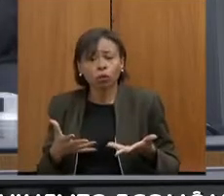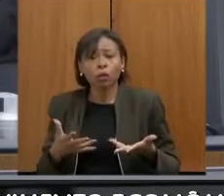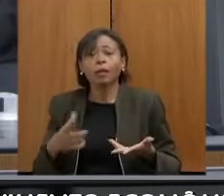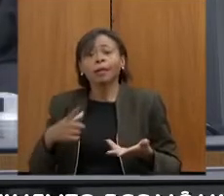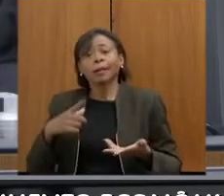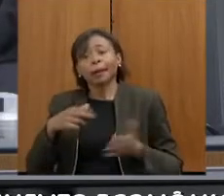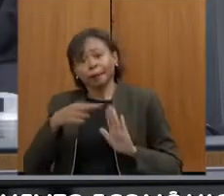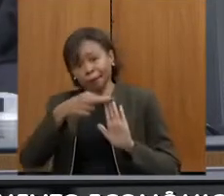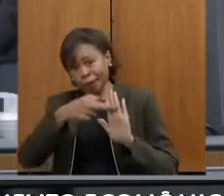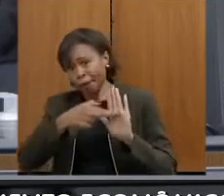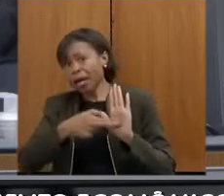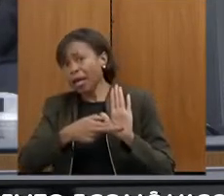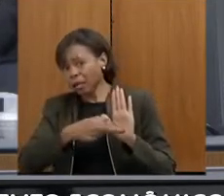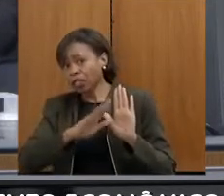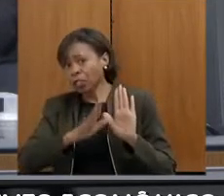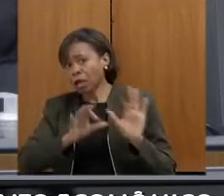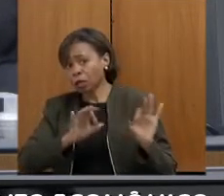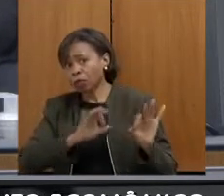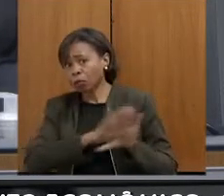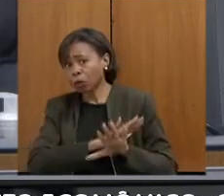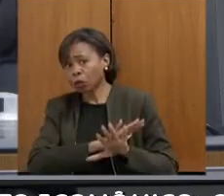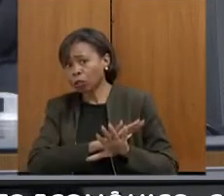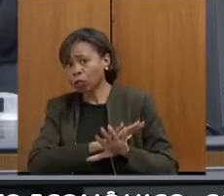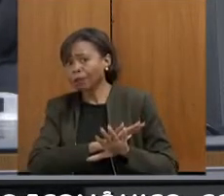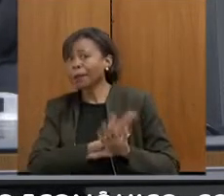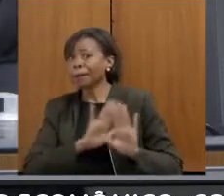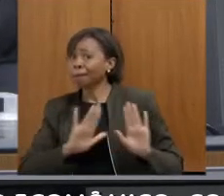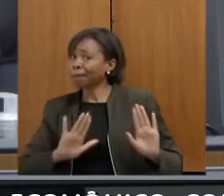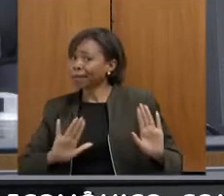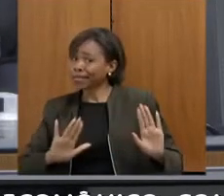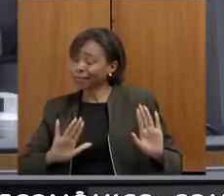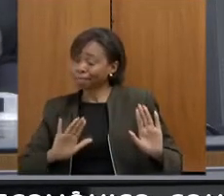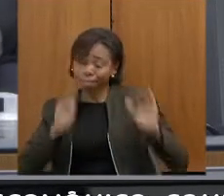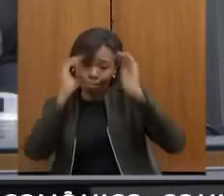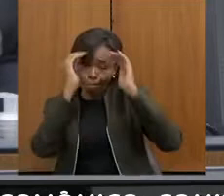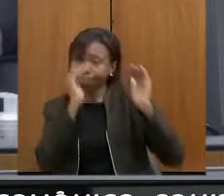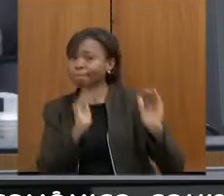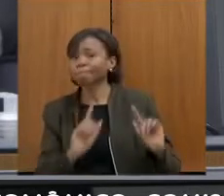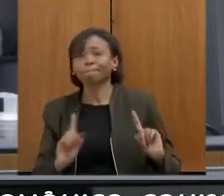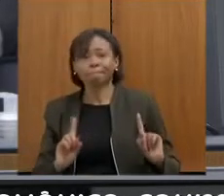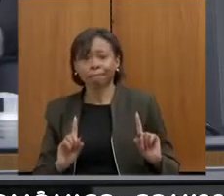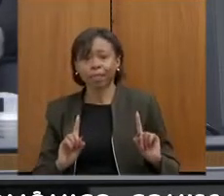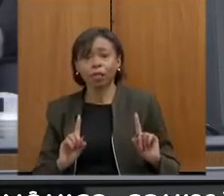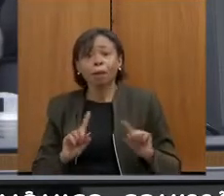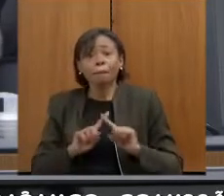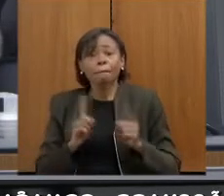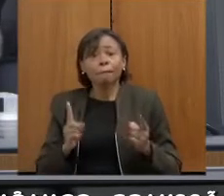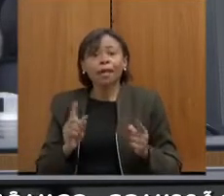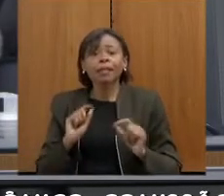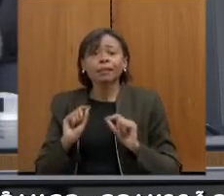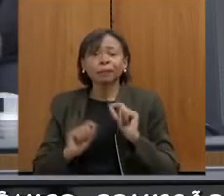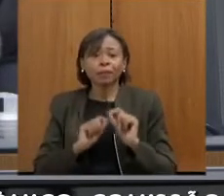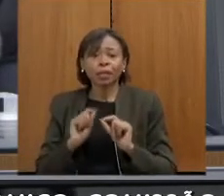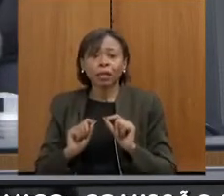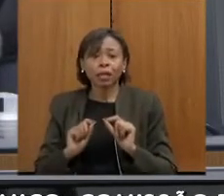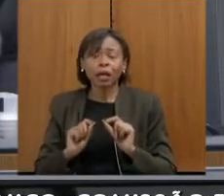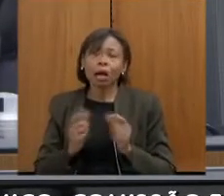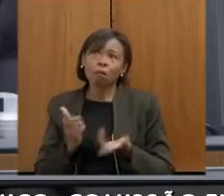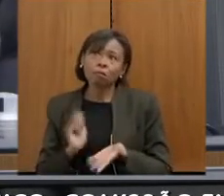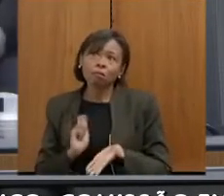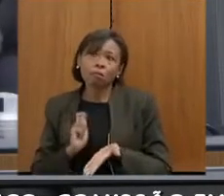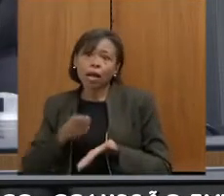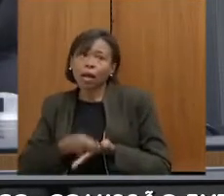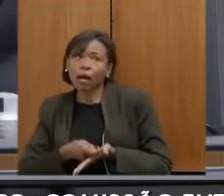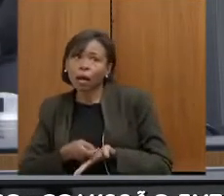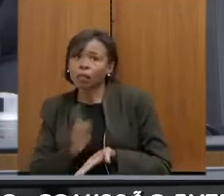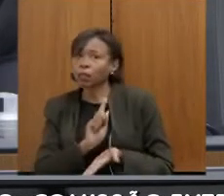estabelecidas, inclusive pelo próprio CONFAS. Mas é que essa relação custo-benefício não